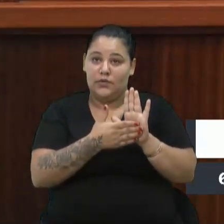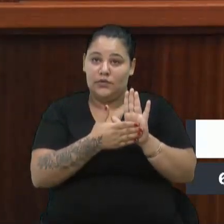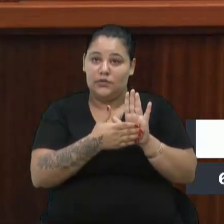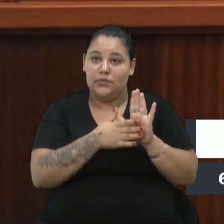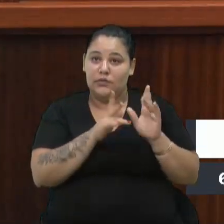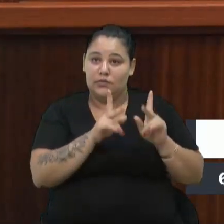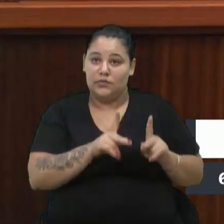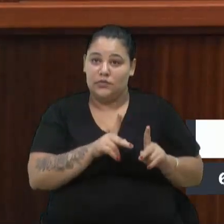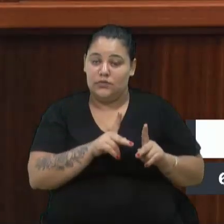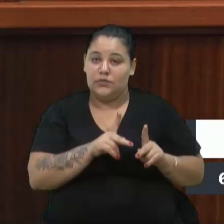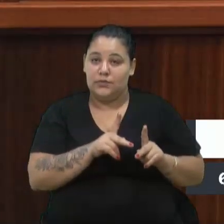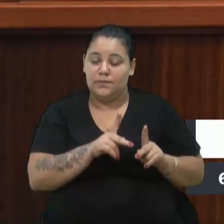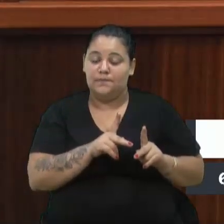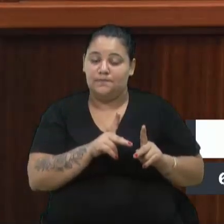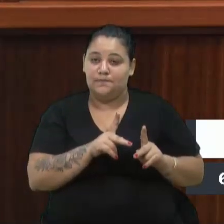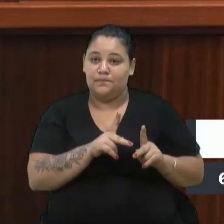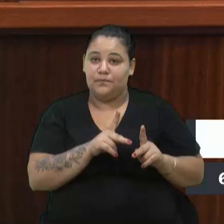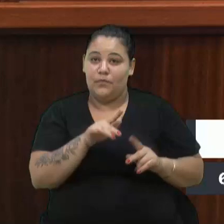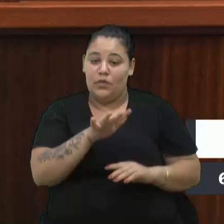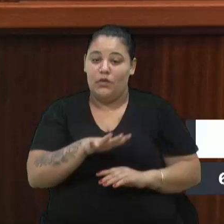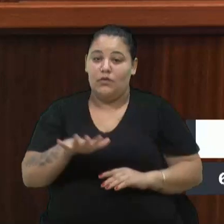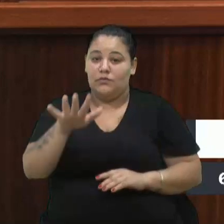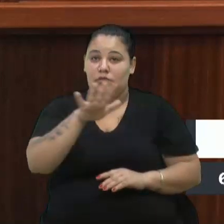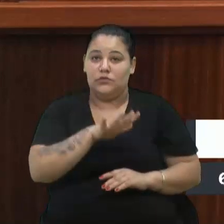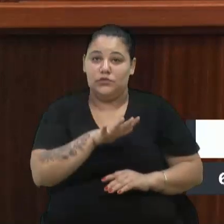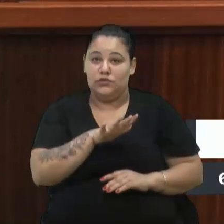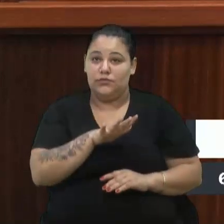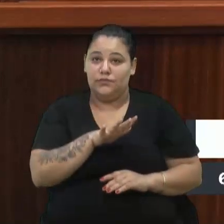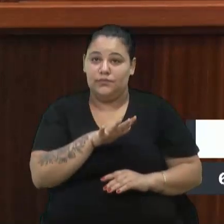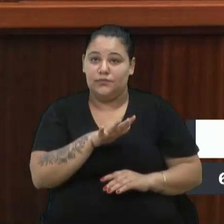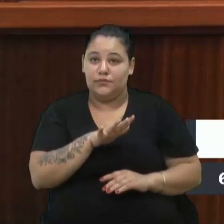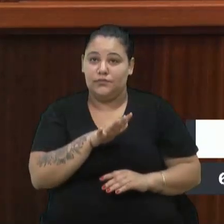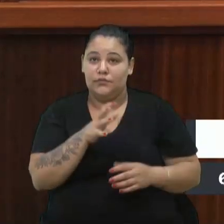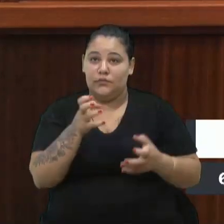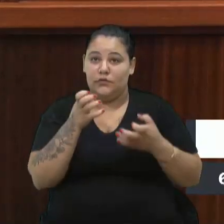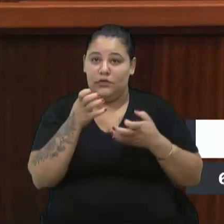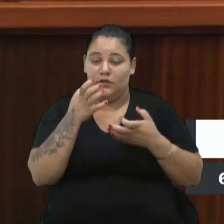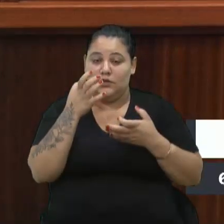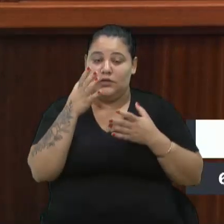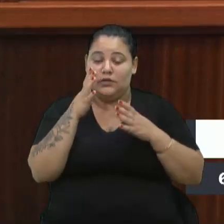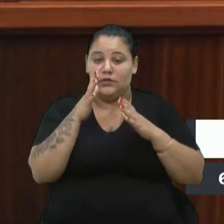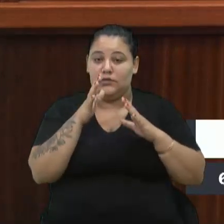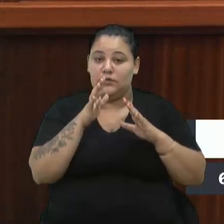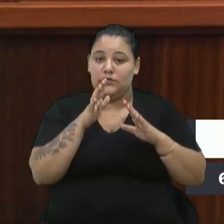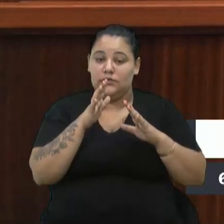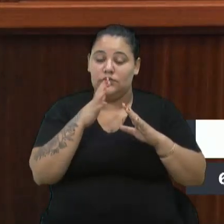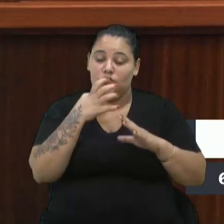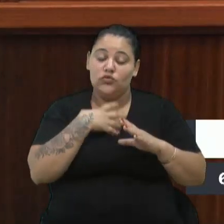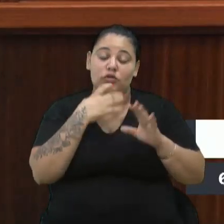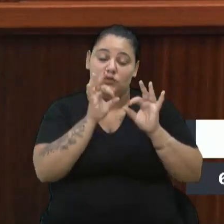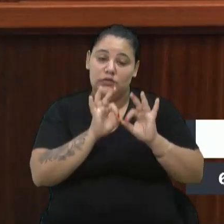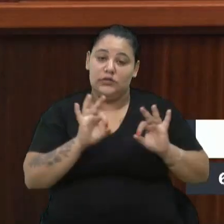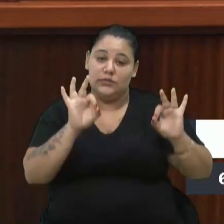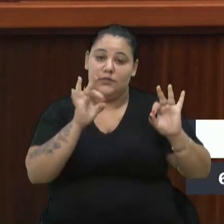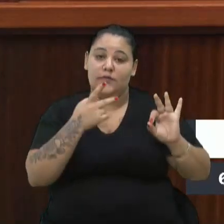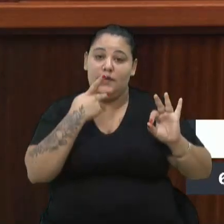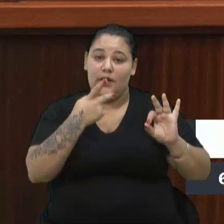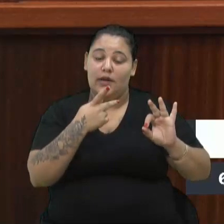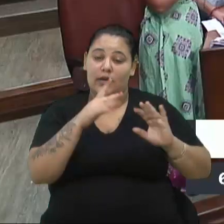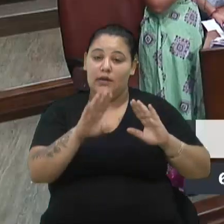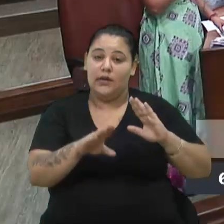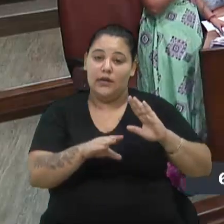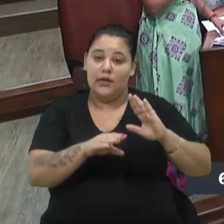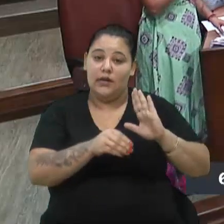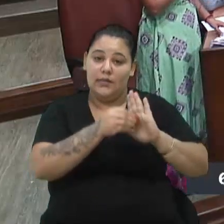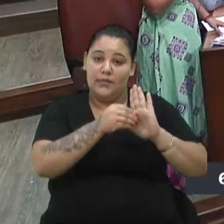conselheiros. E, em geral, eu queria deixar de forma bem simplificada que elas são emendas de